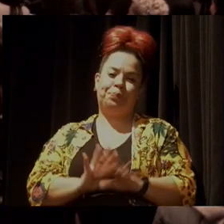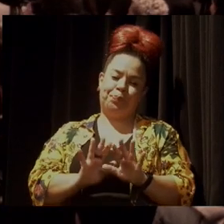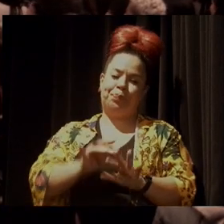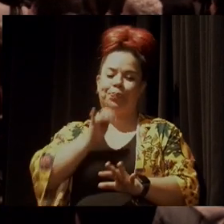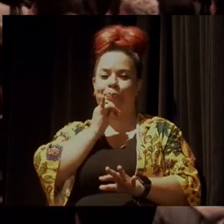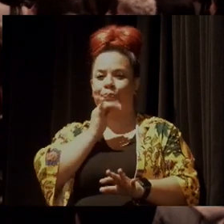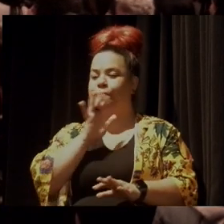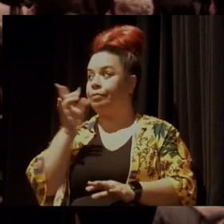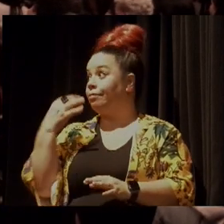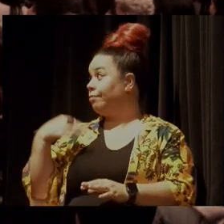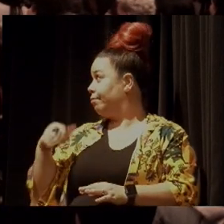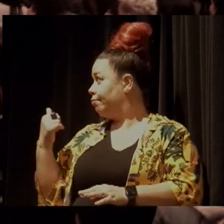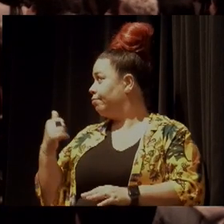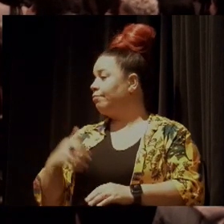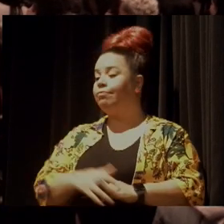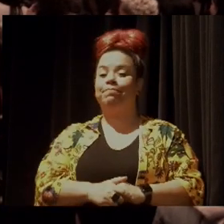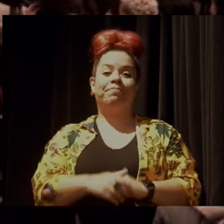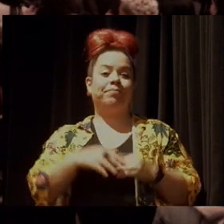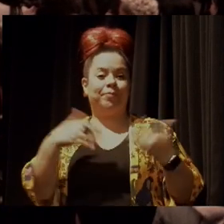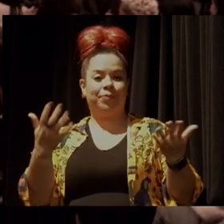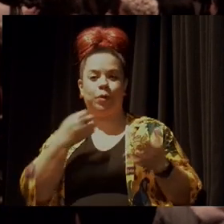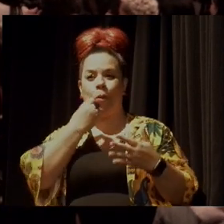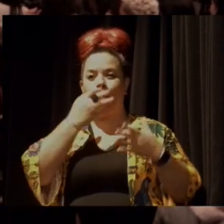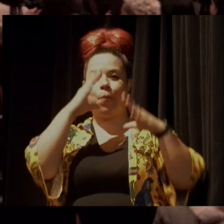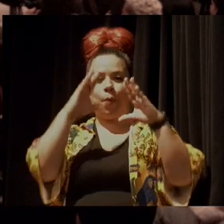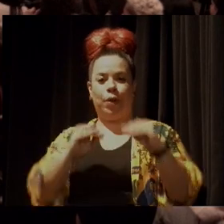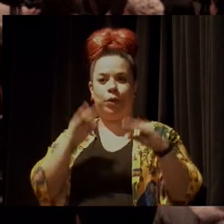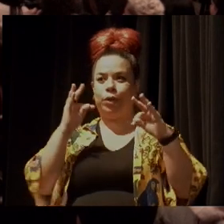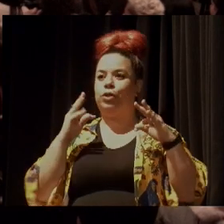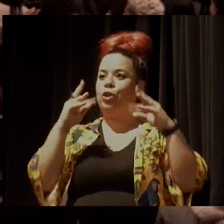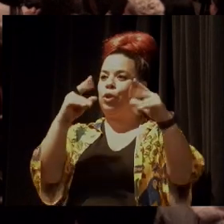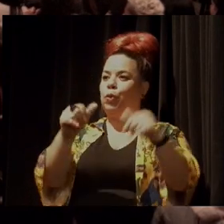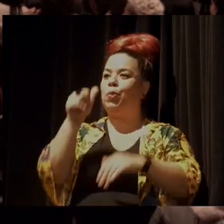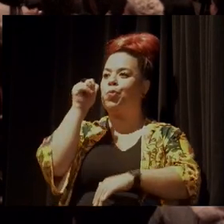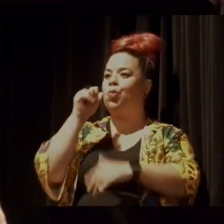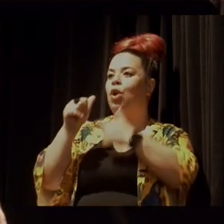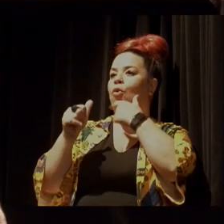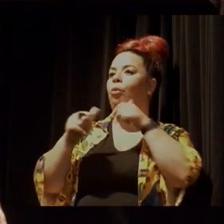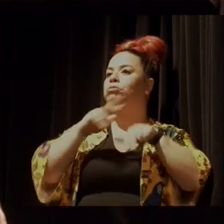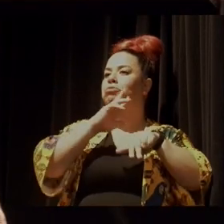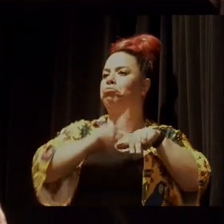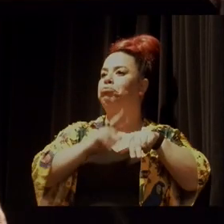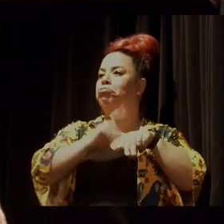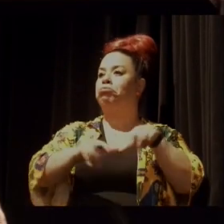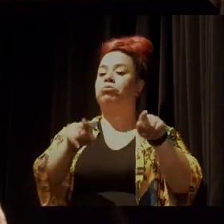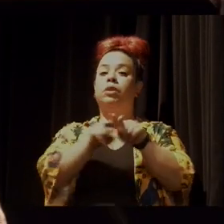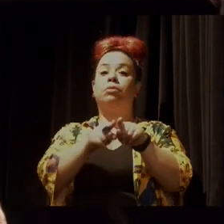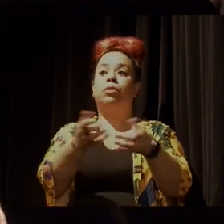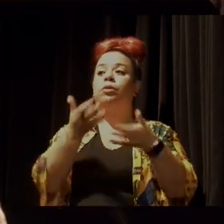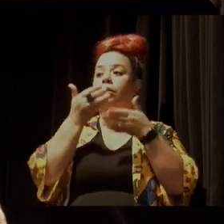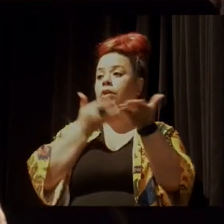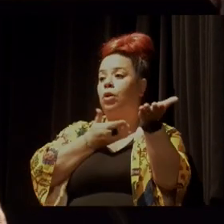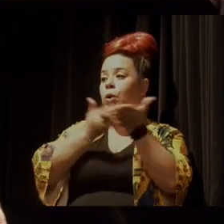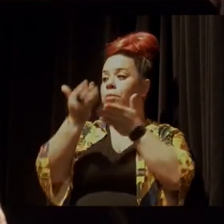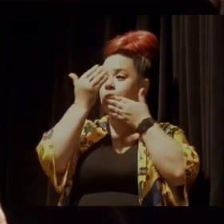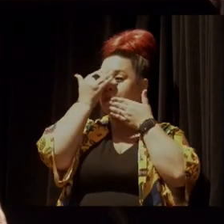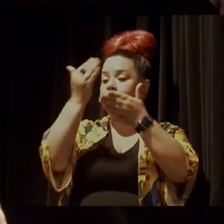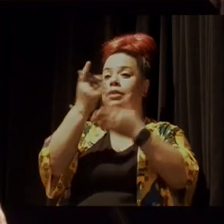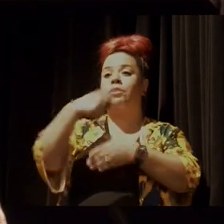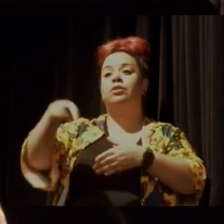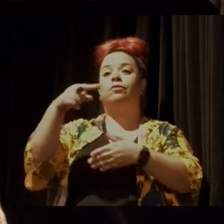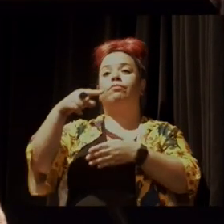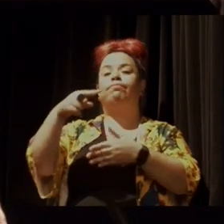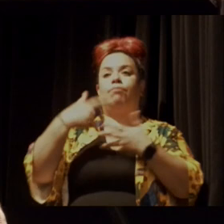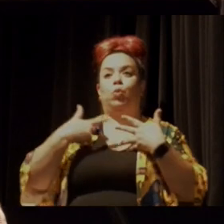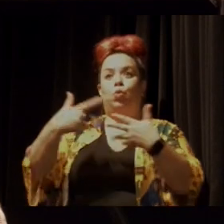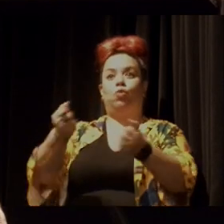Isso. Bom, boa noite para todos, todas e todes. Queria começar agradecendo o convite do